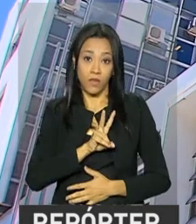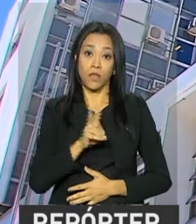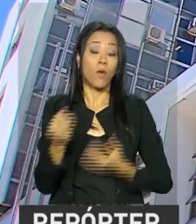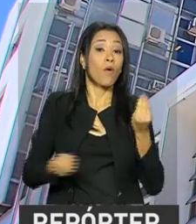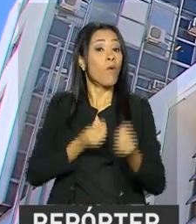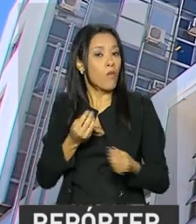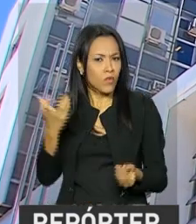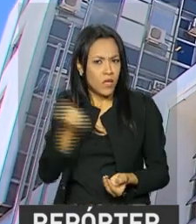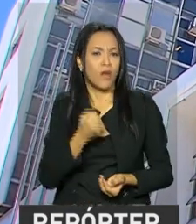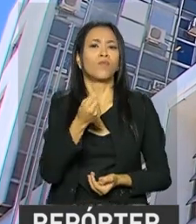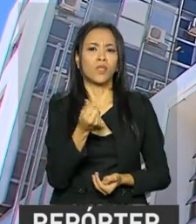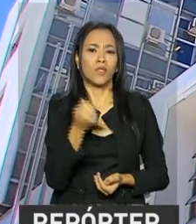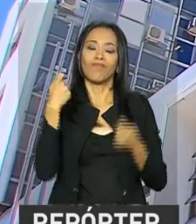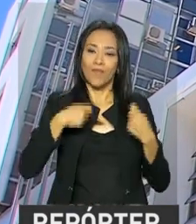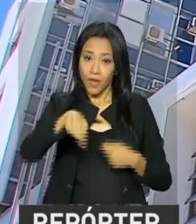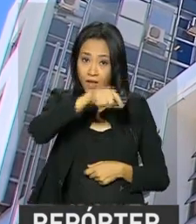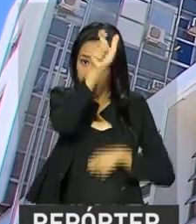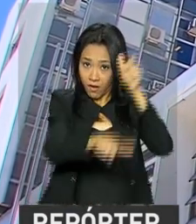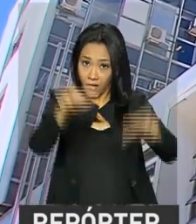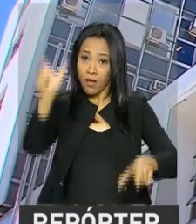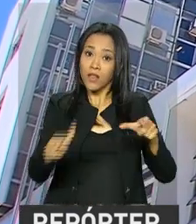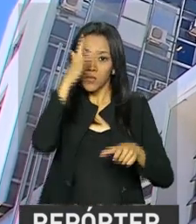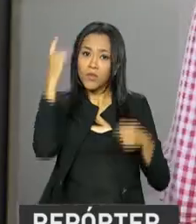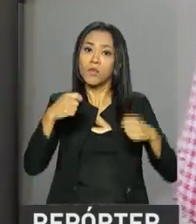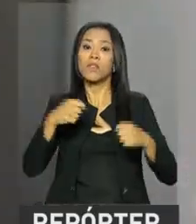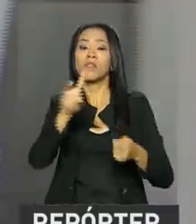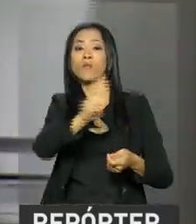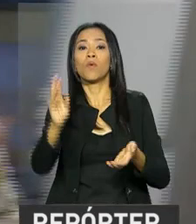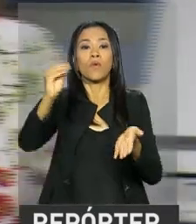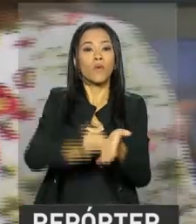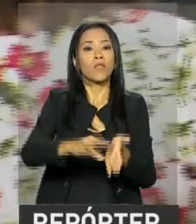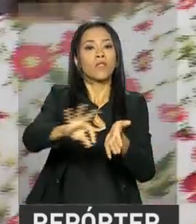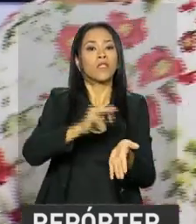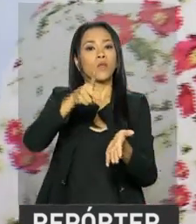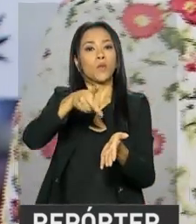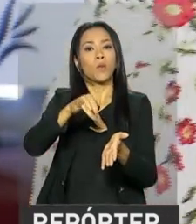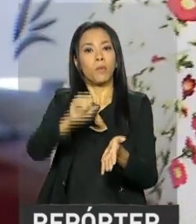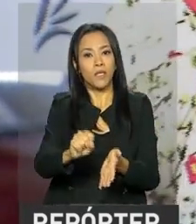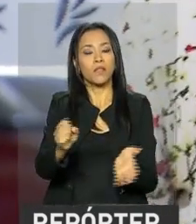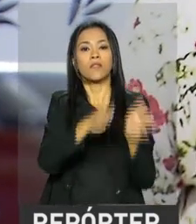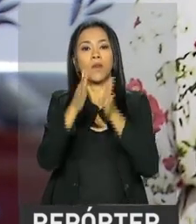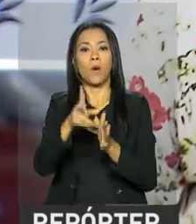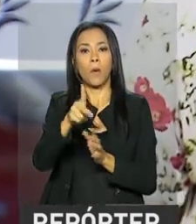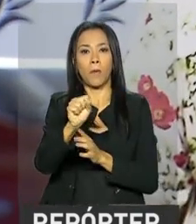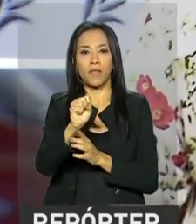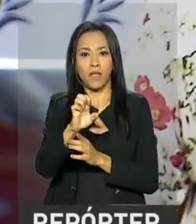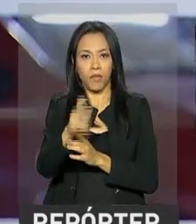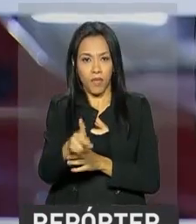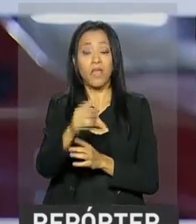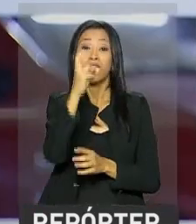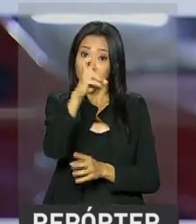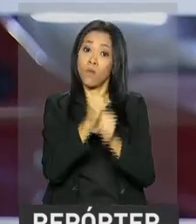retirar o benefício, o trabalhador deve estar inscrito no PIS-PASEP há pelo menos cinco anos. O benefício está